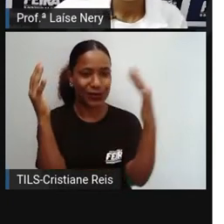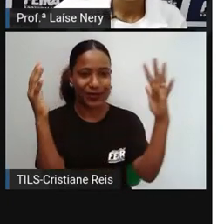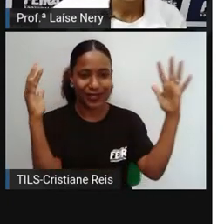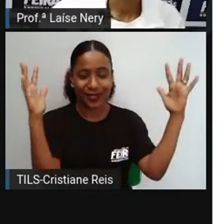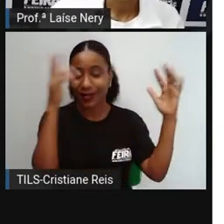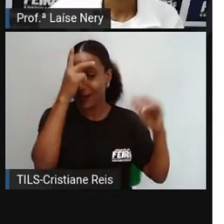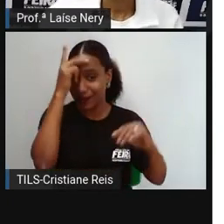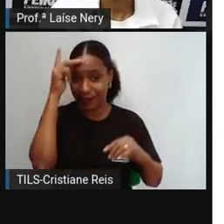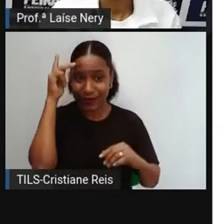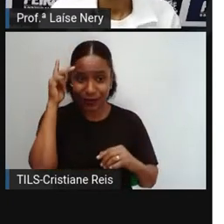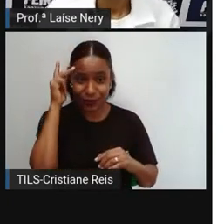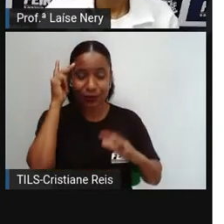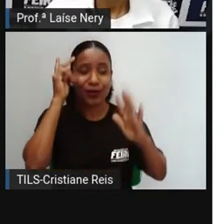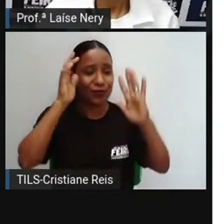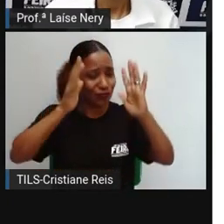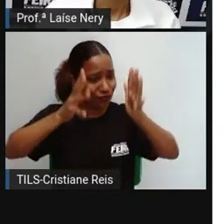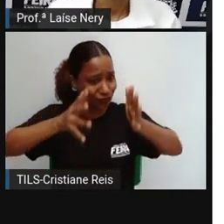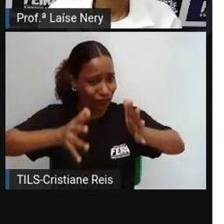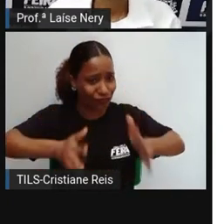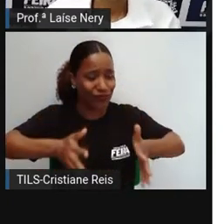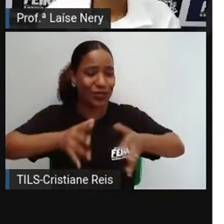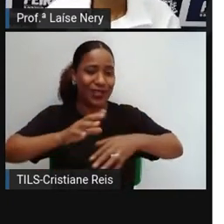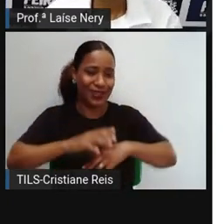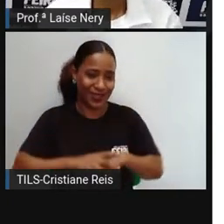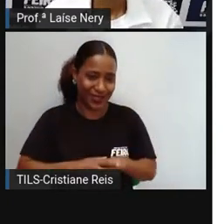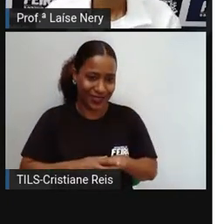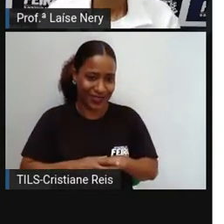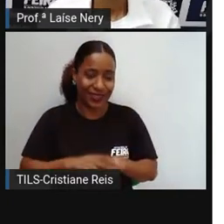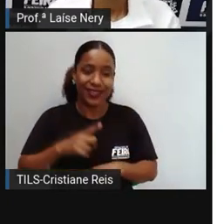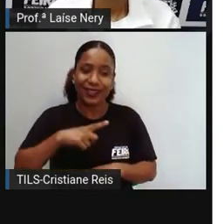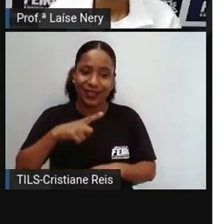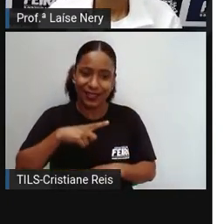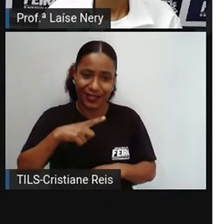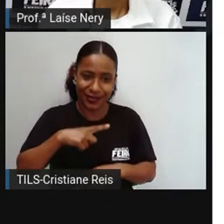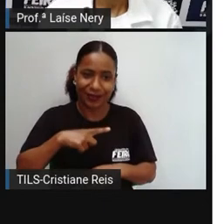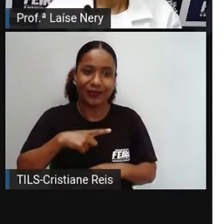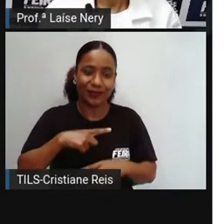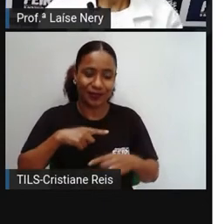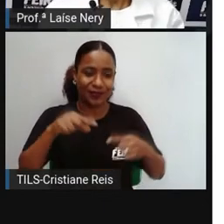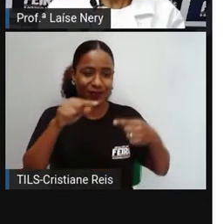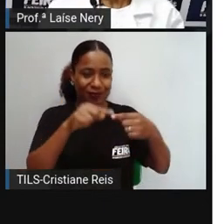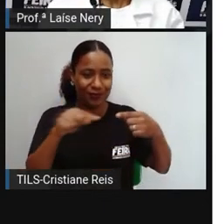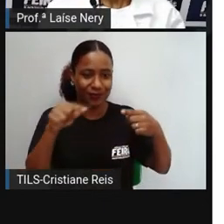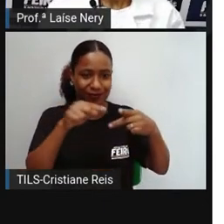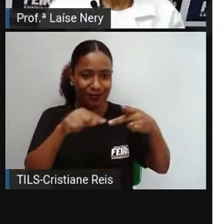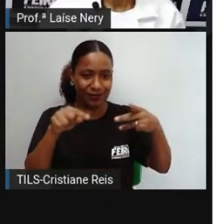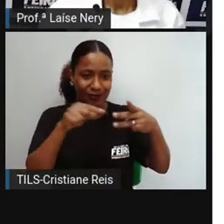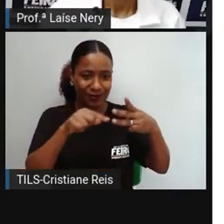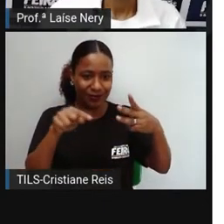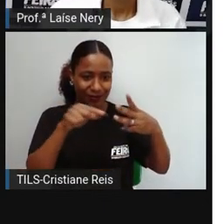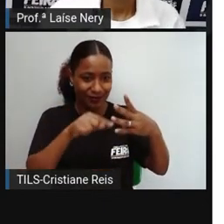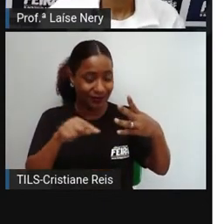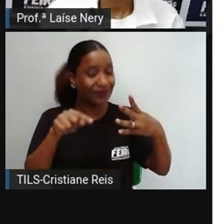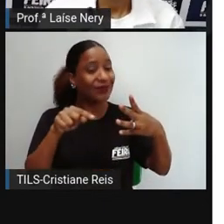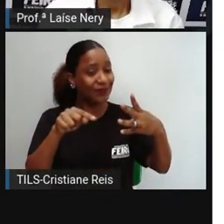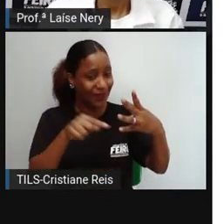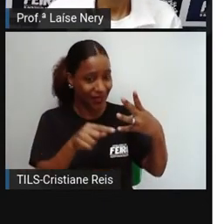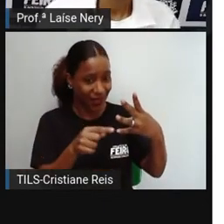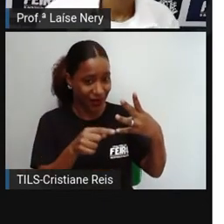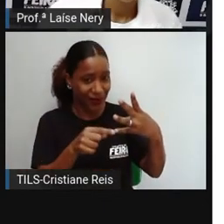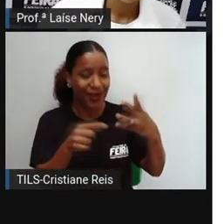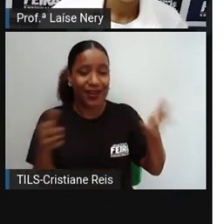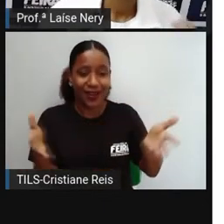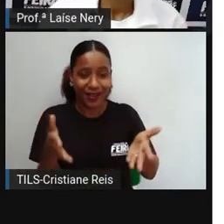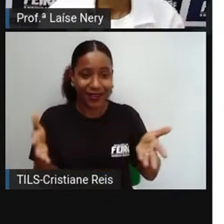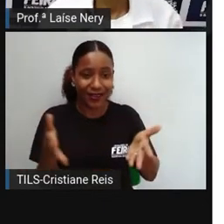ao passar por todas as outras fases, já estão aptos a